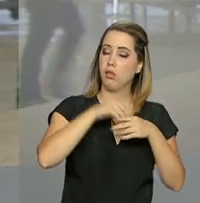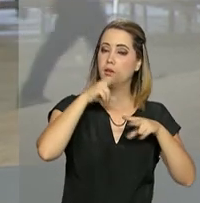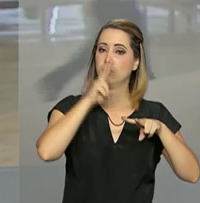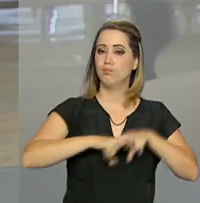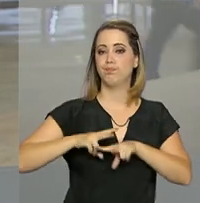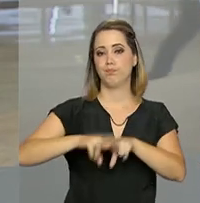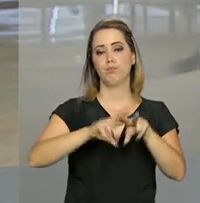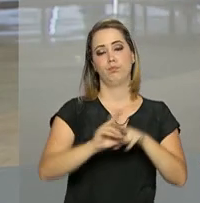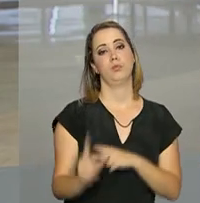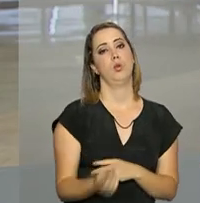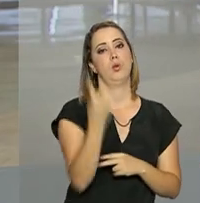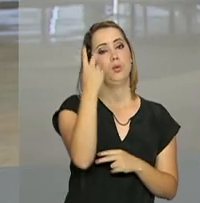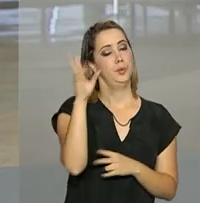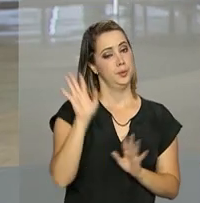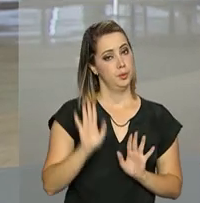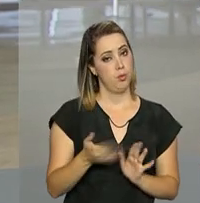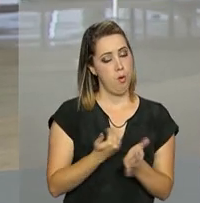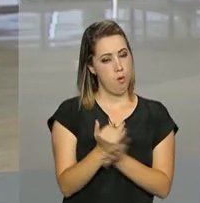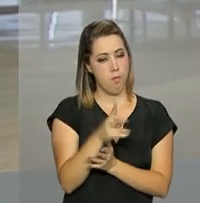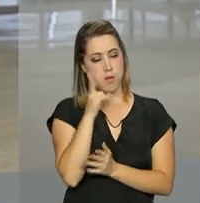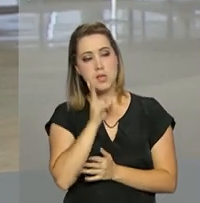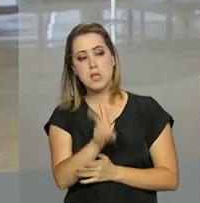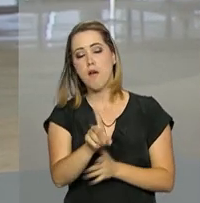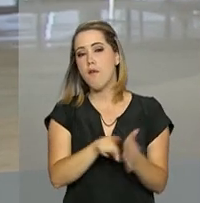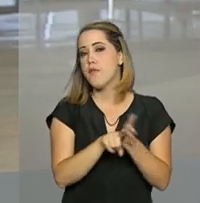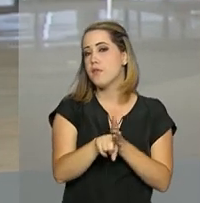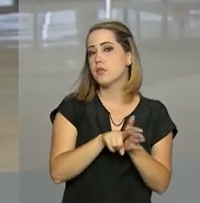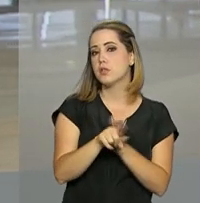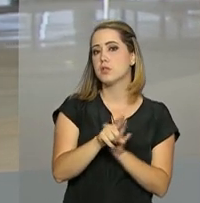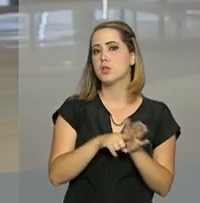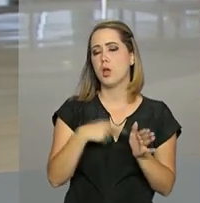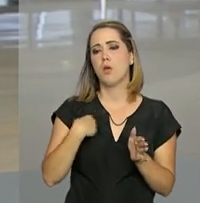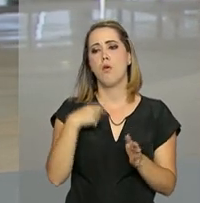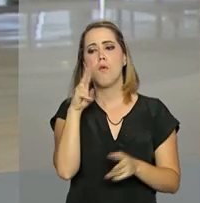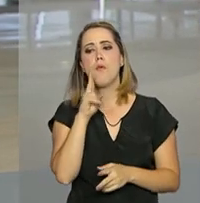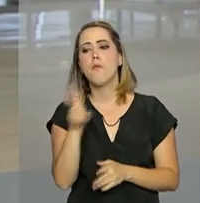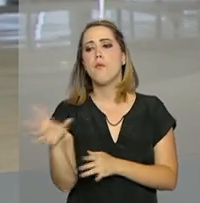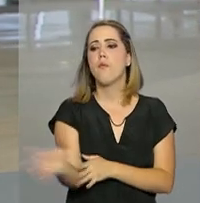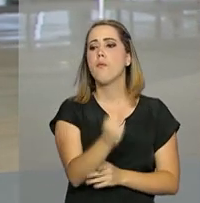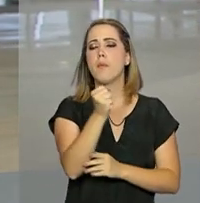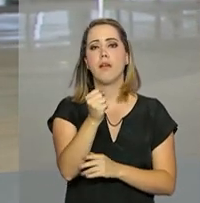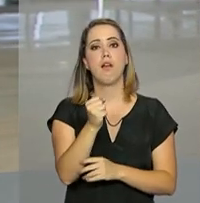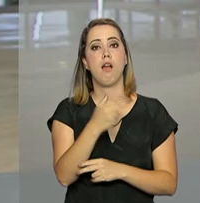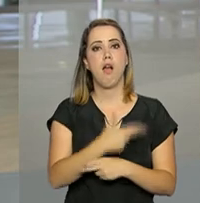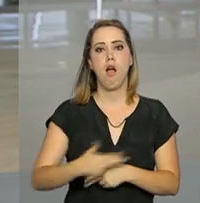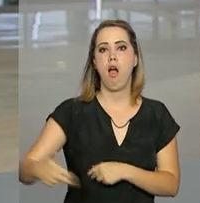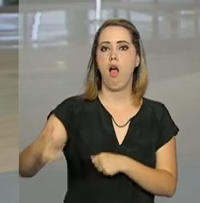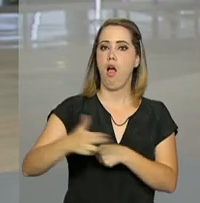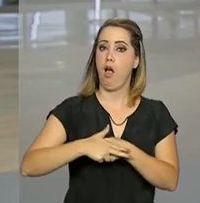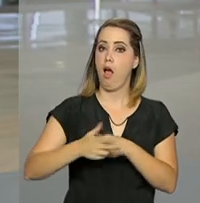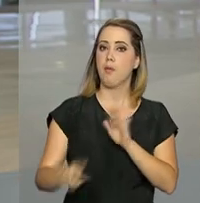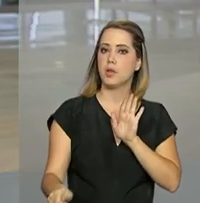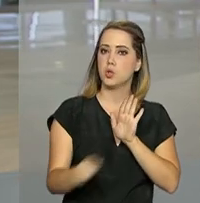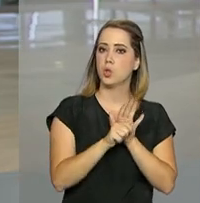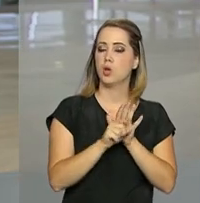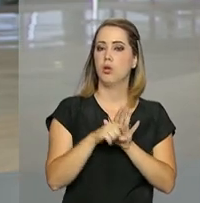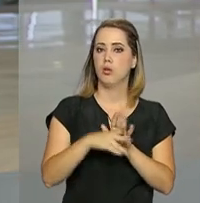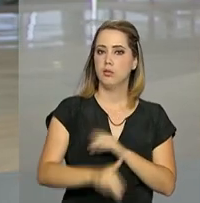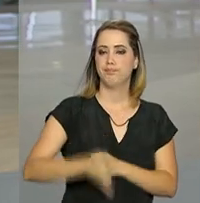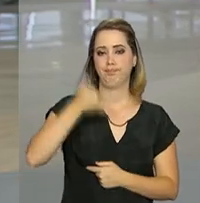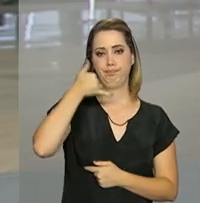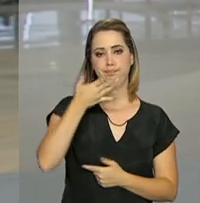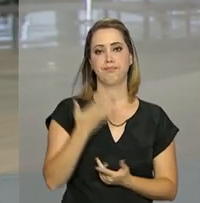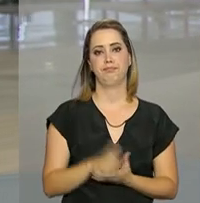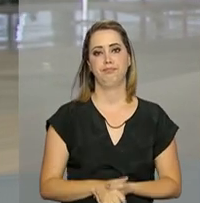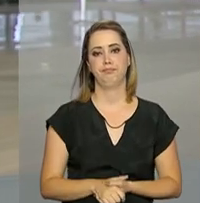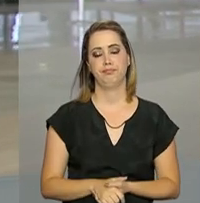primeiro momento vão fazer inspeções e varreduras nas celas para encontrar armas, drogas e celulares.